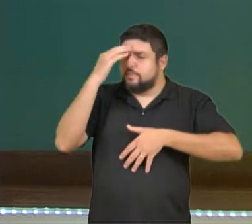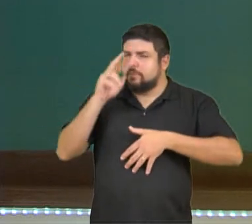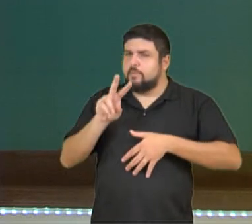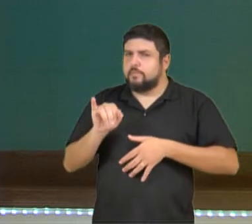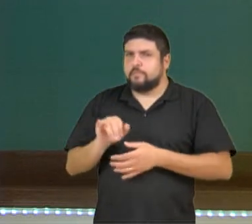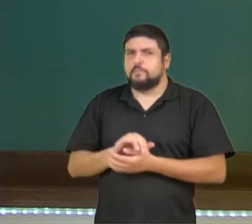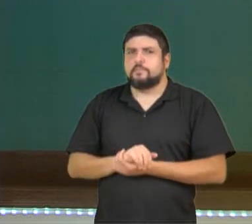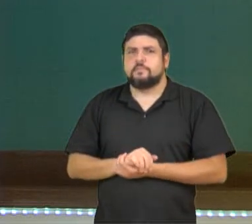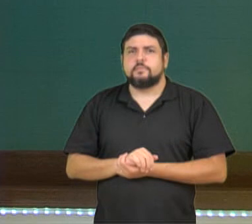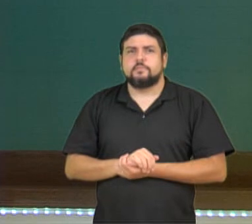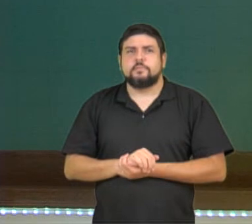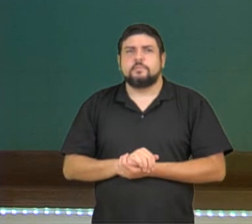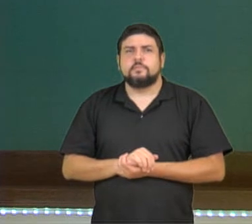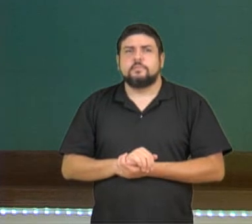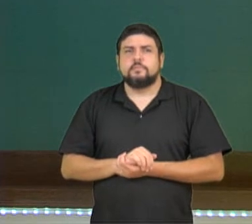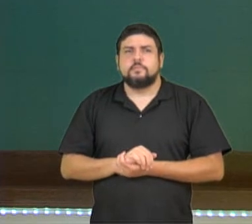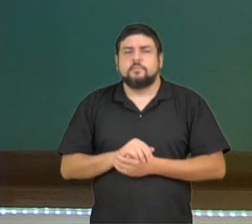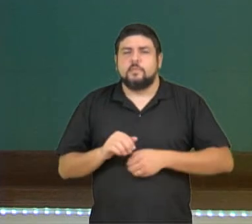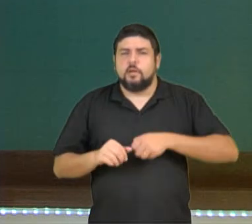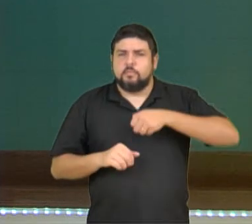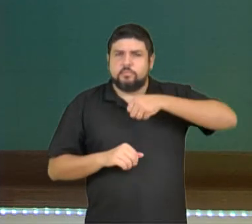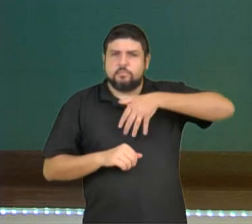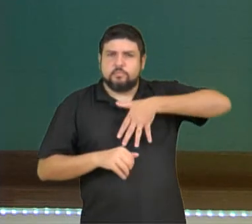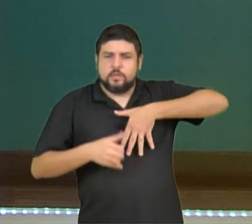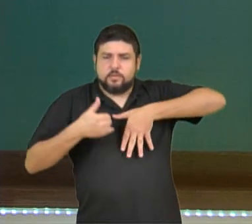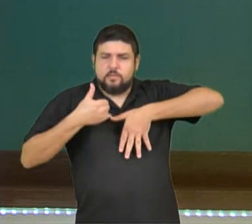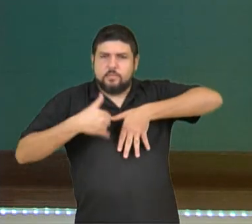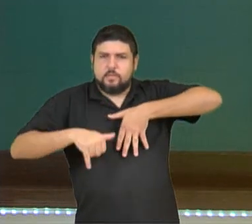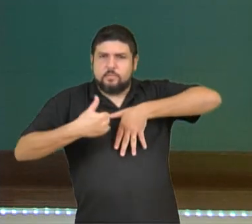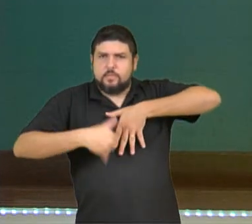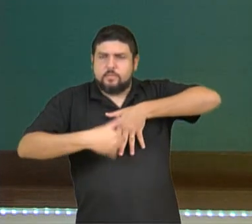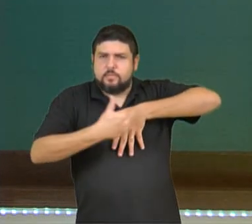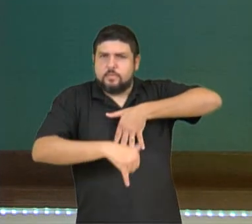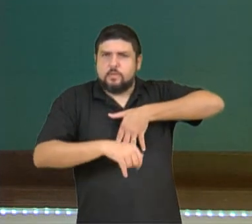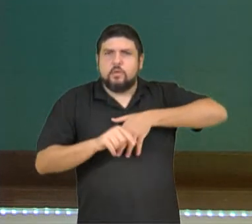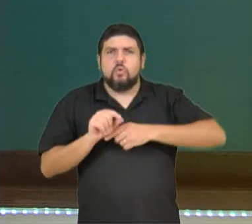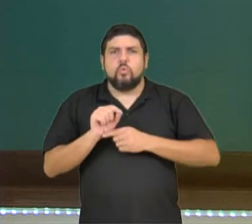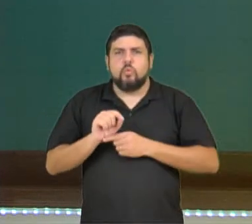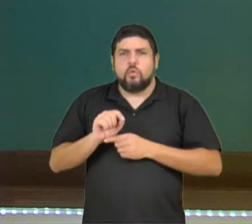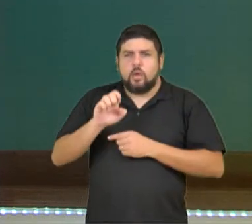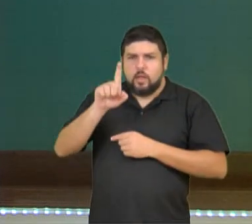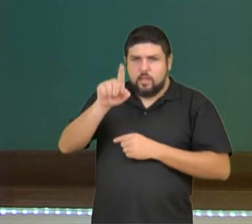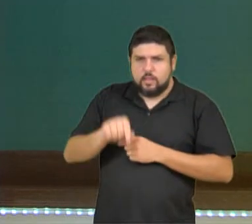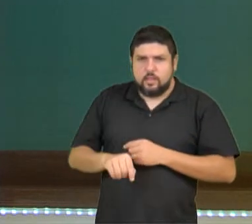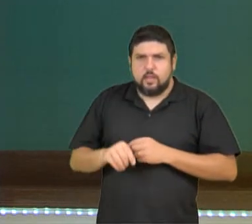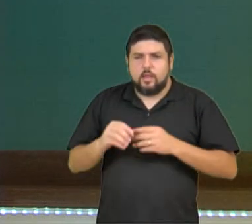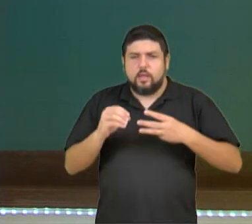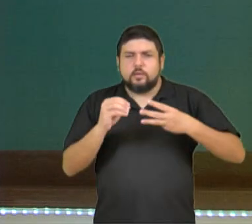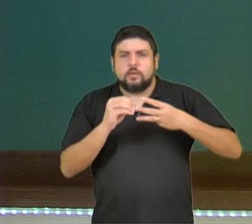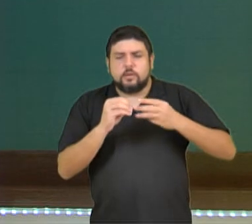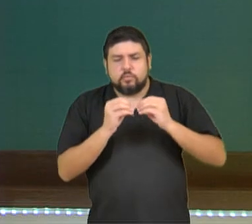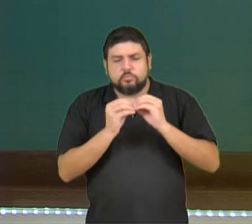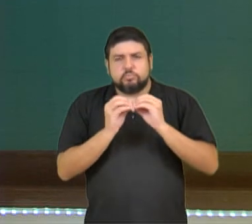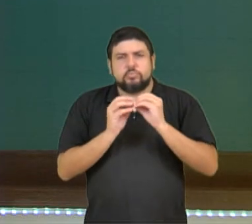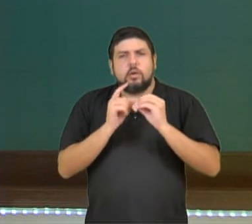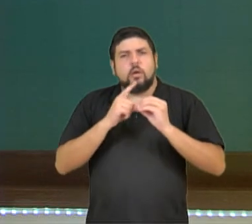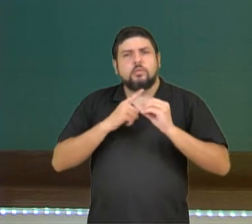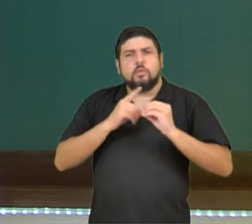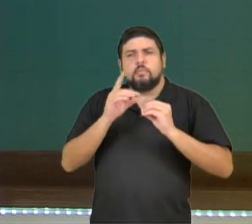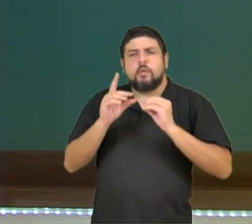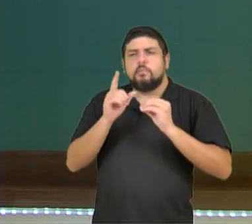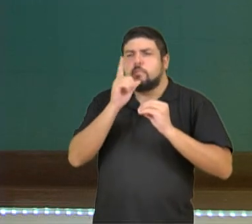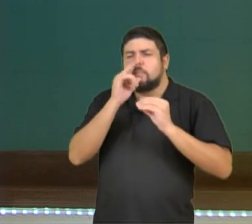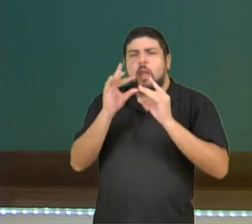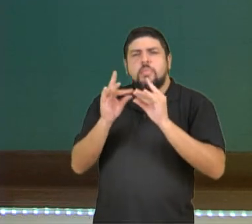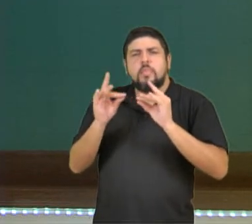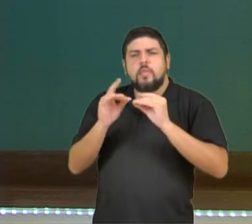O sistema linfático ele drena o excesso de líquidos que estão entre as nossas células. Esse